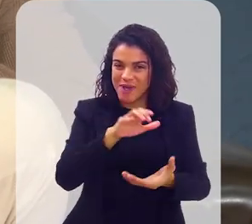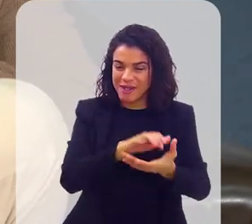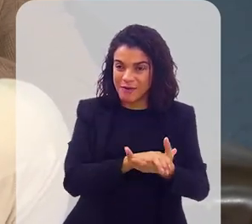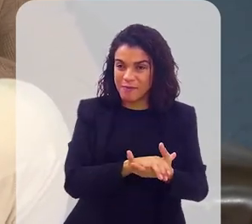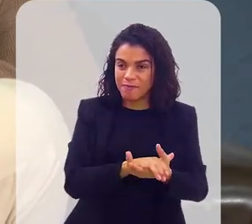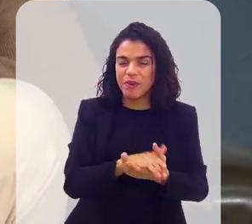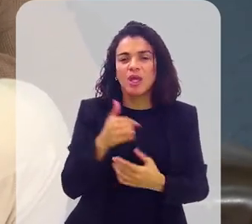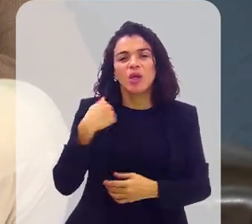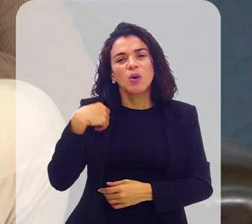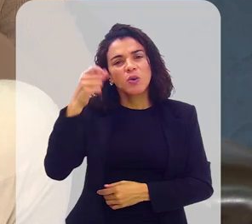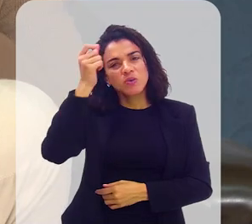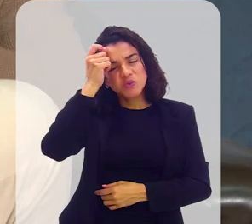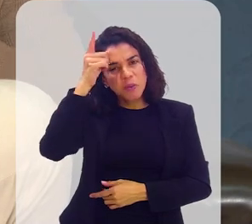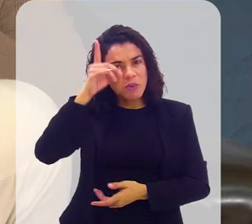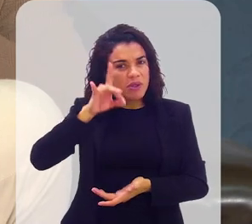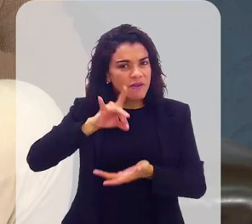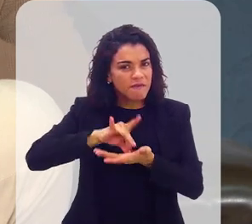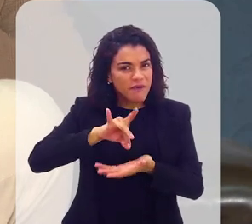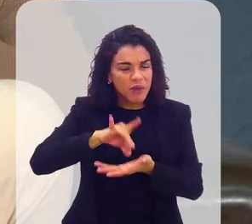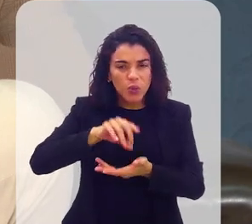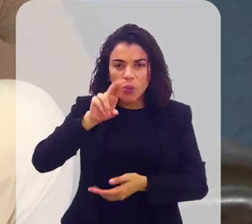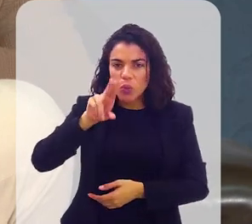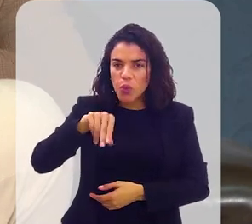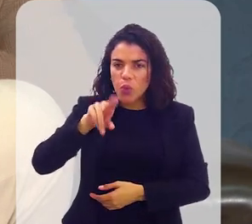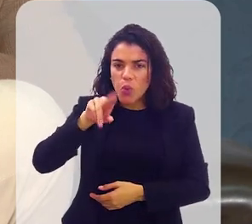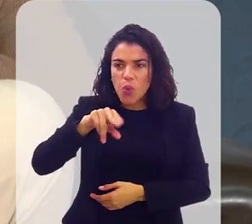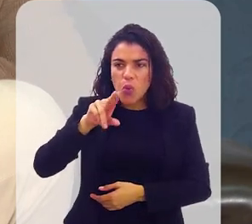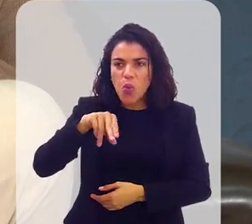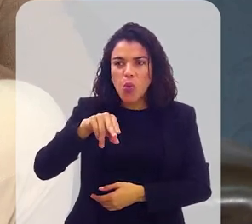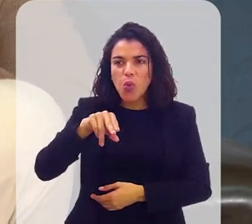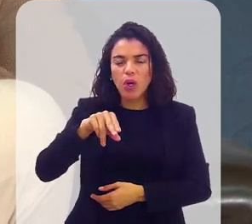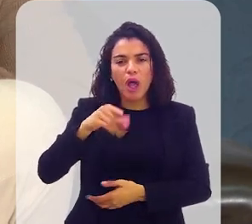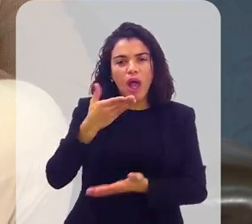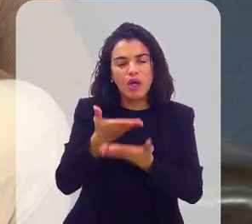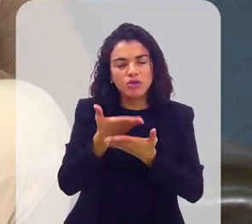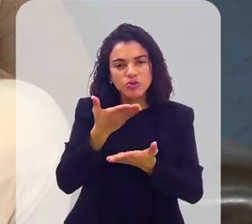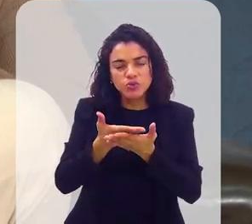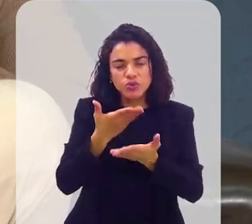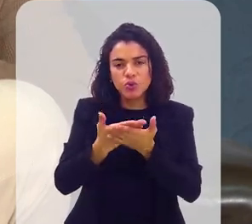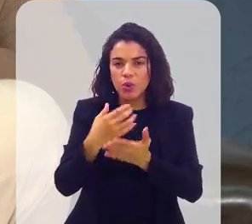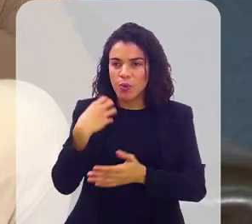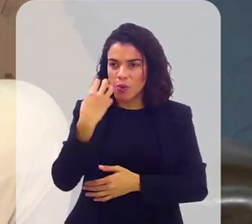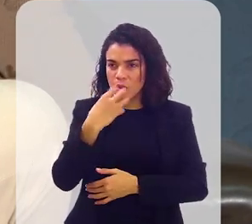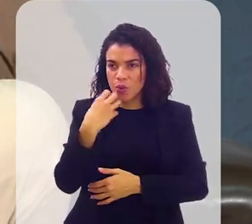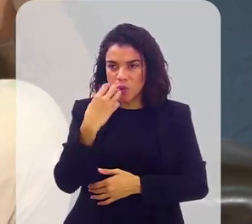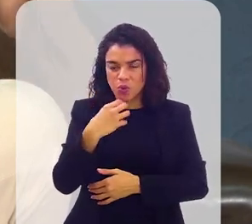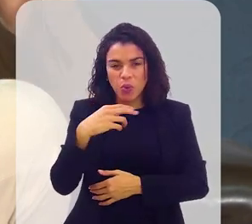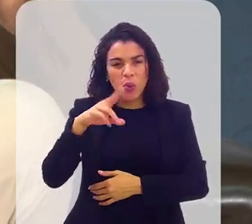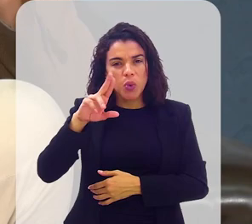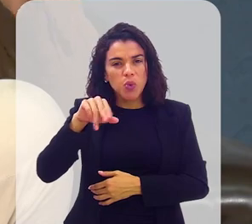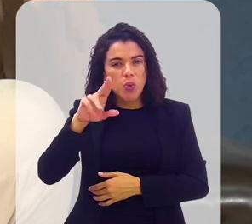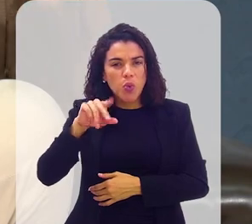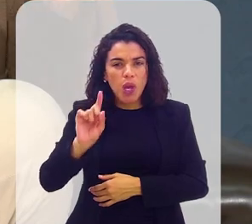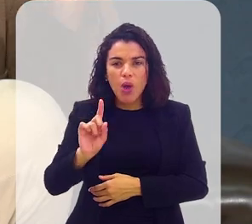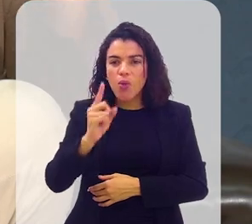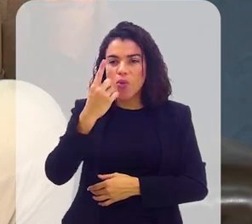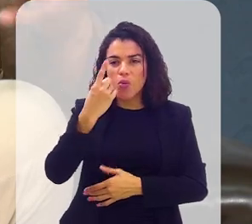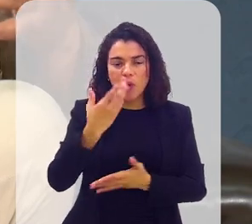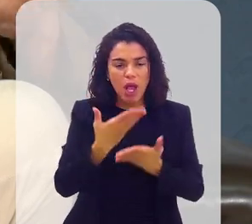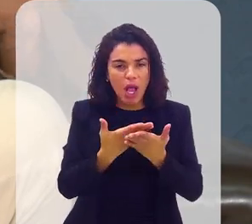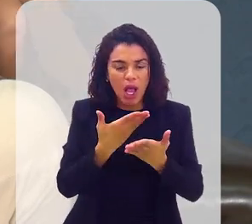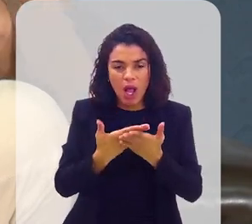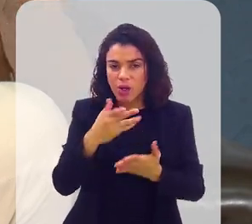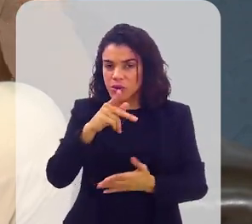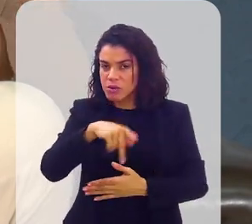e eu fiquei sabendo que você de fato nunca fez uma aula de canto, né? Você nunca foi realmente pra uma aula com